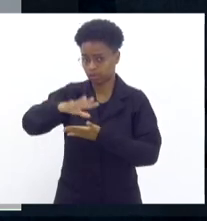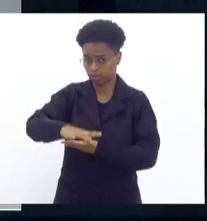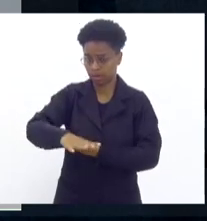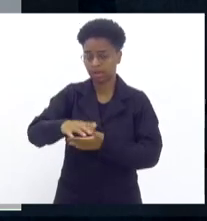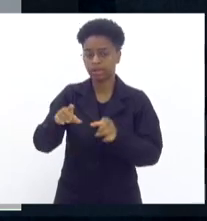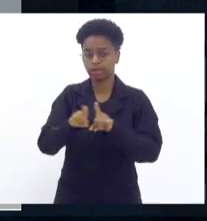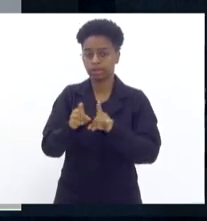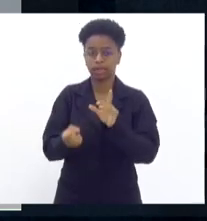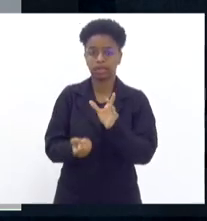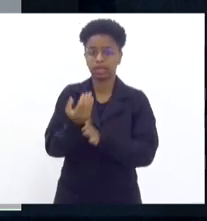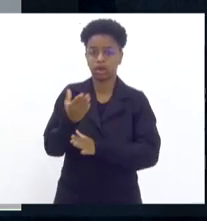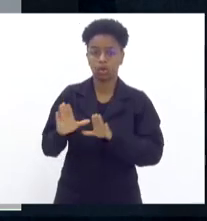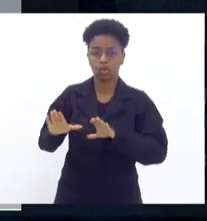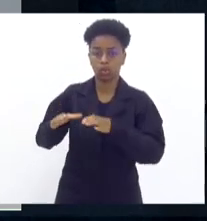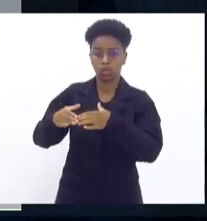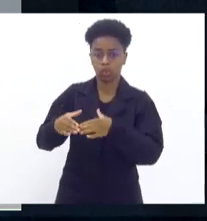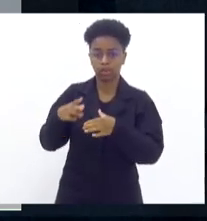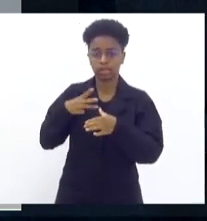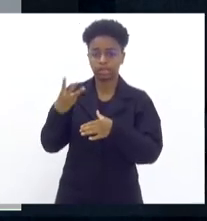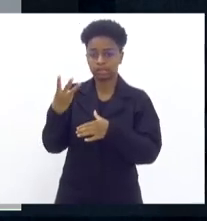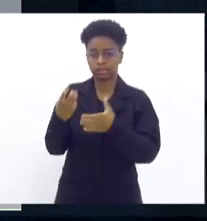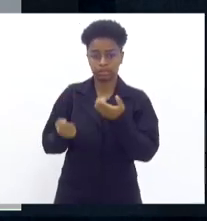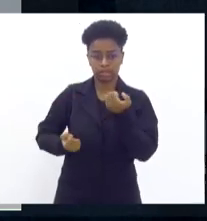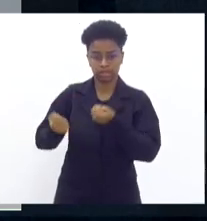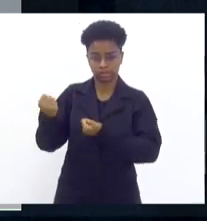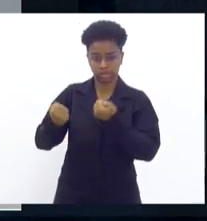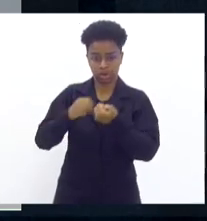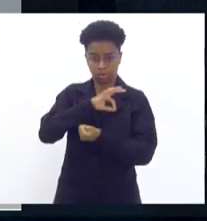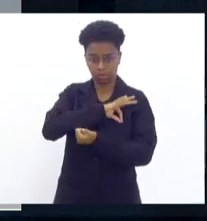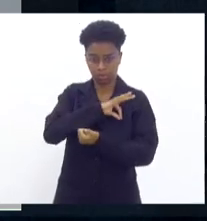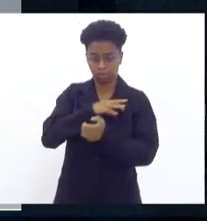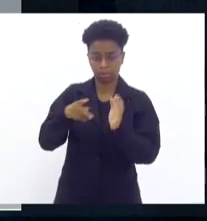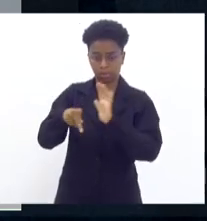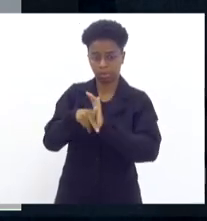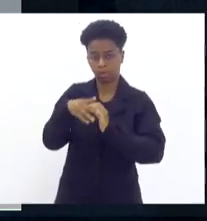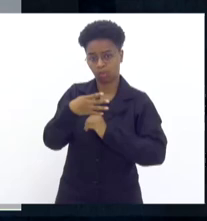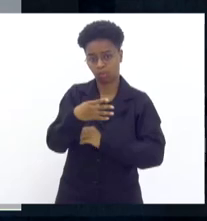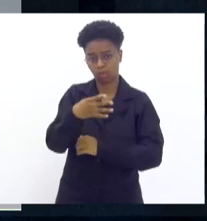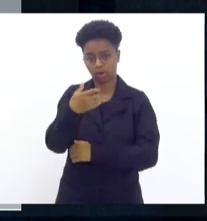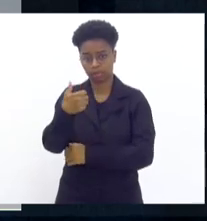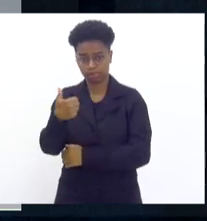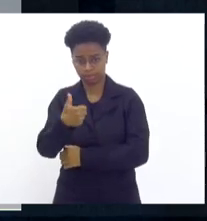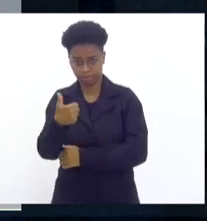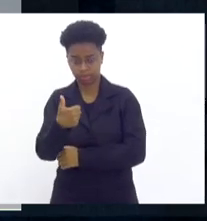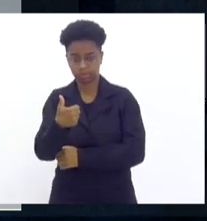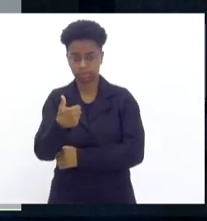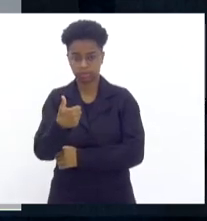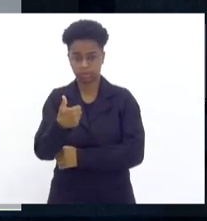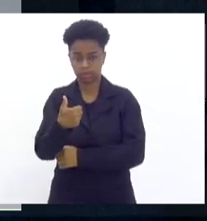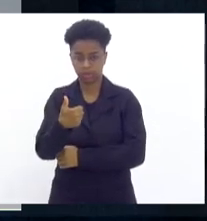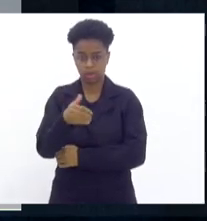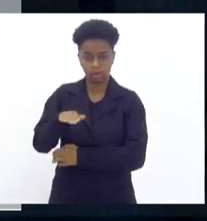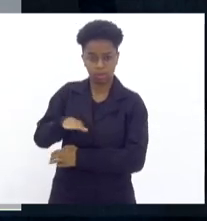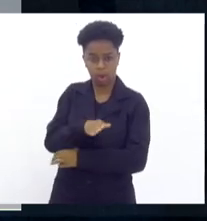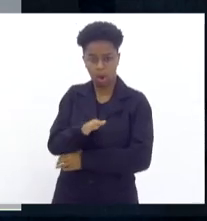de um comboio com três viaturas do 41º Batalhão fazendo